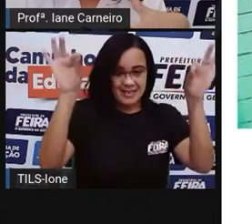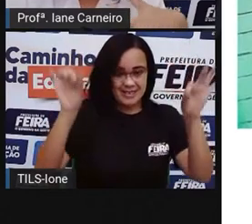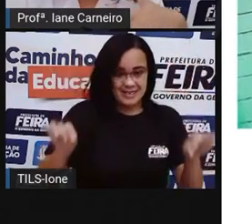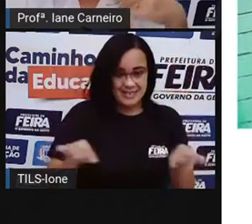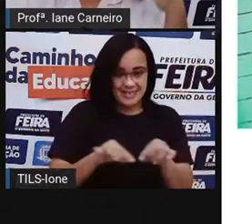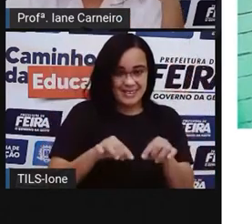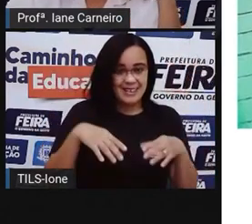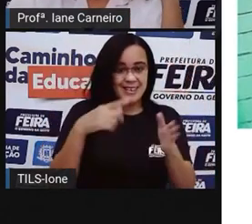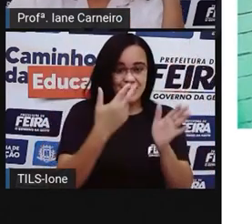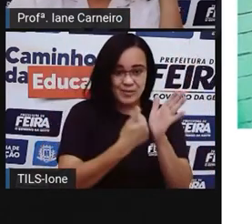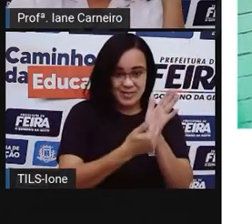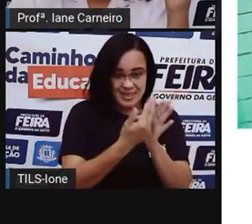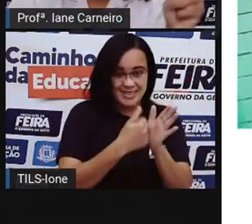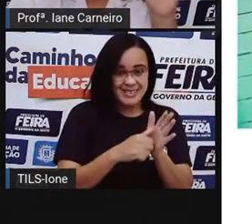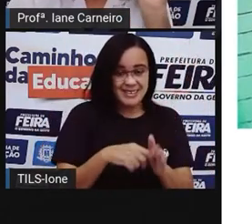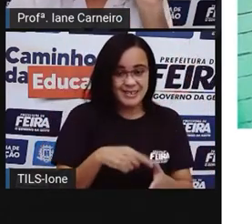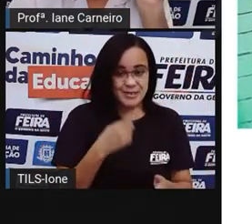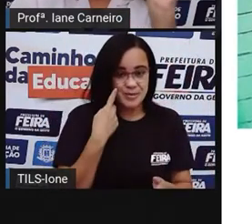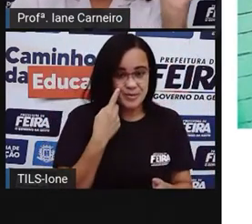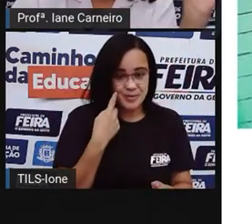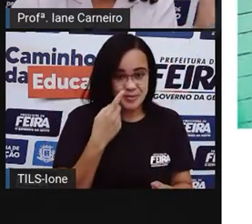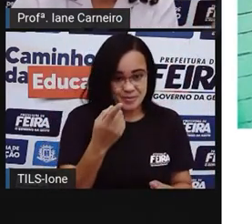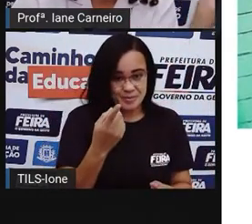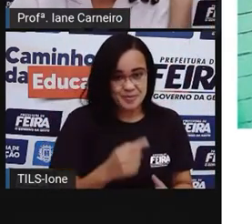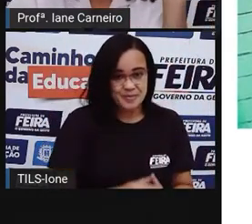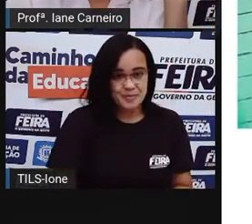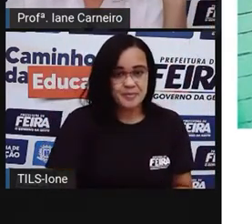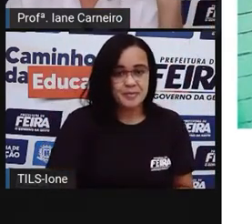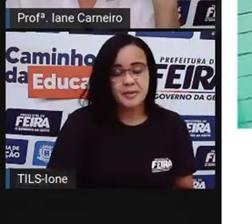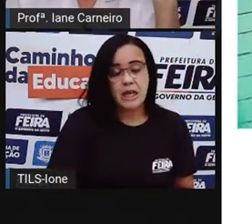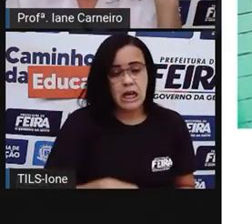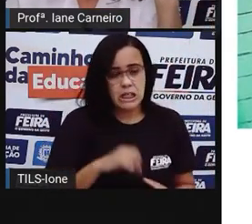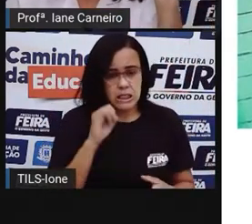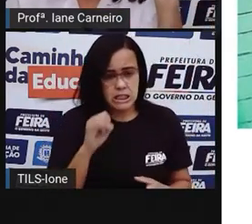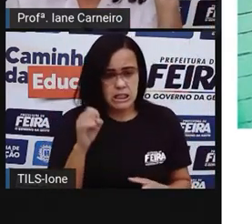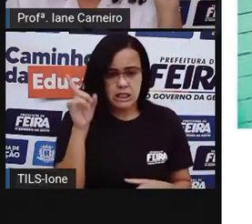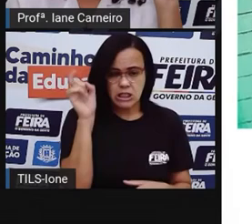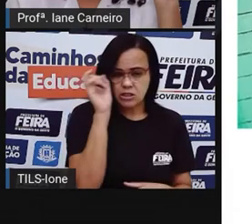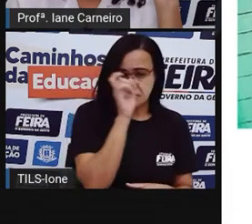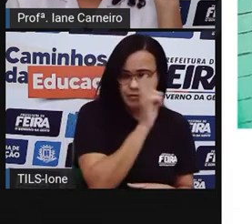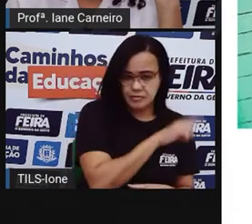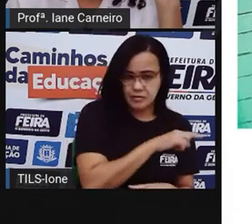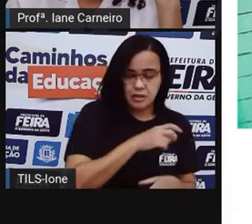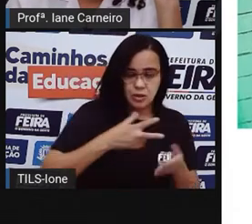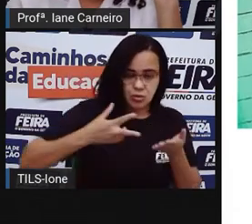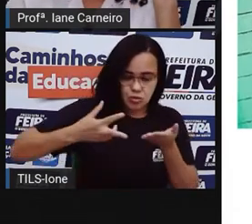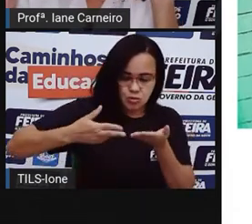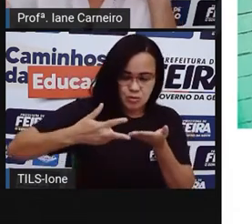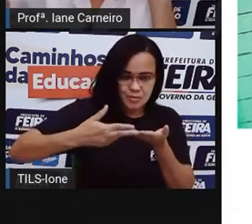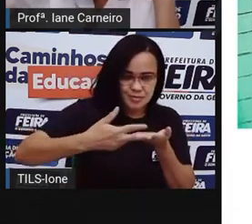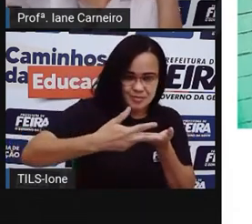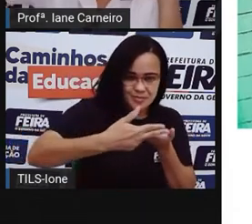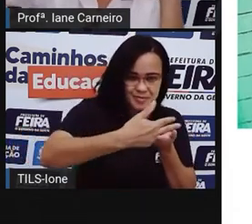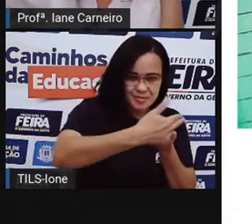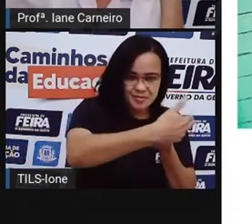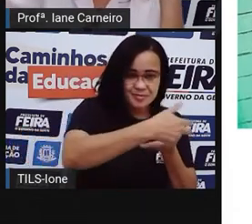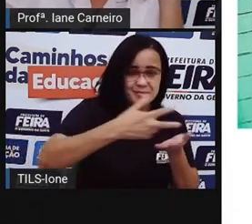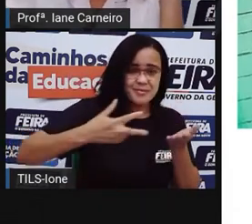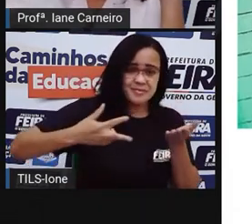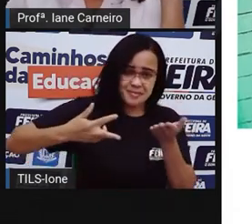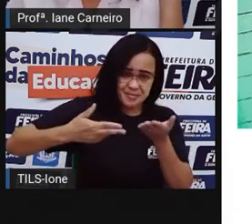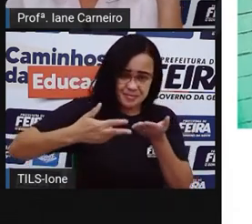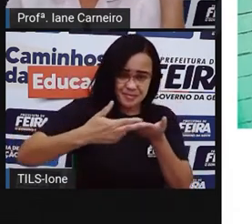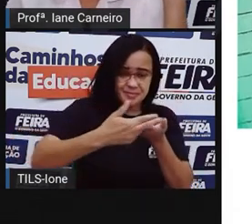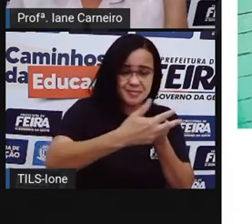mostrando, né? Se você não tiver habilidade para cortar os quadradinhos, você pode aí desenhar com uma régua, Fazer várias